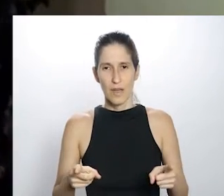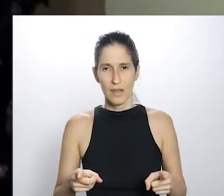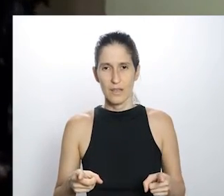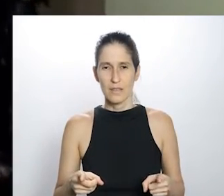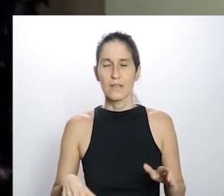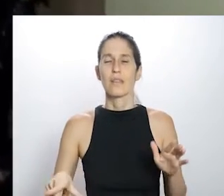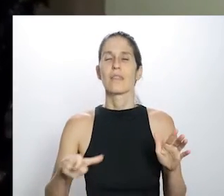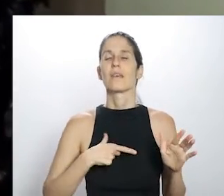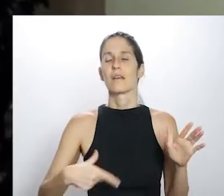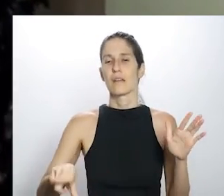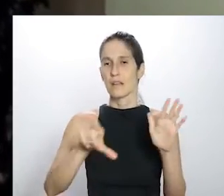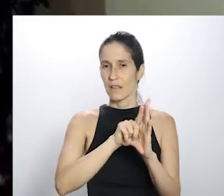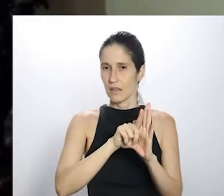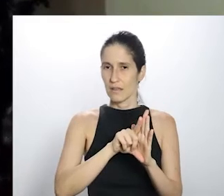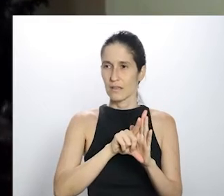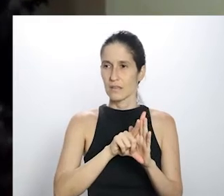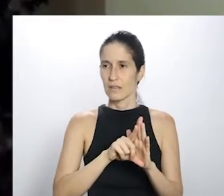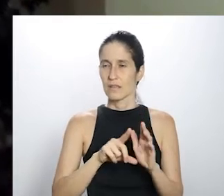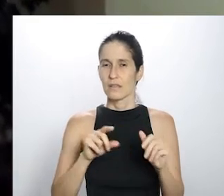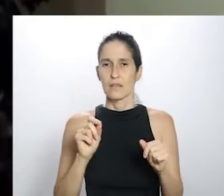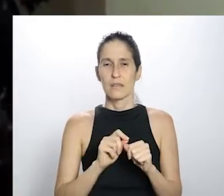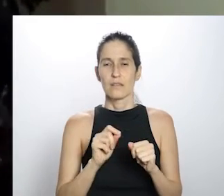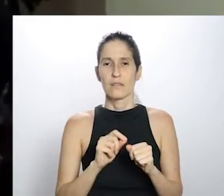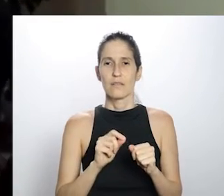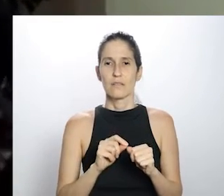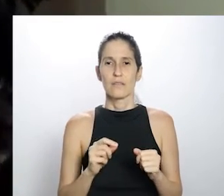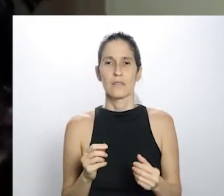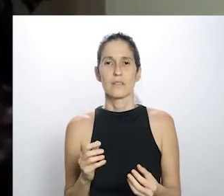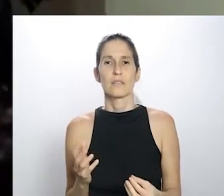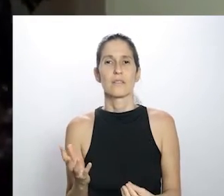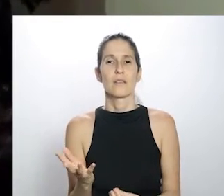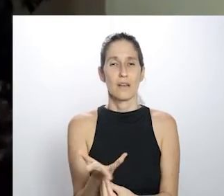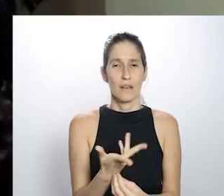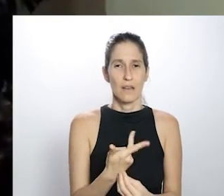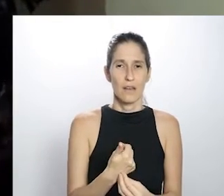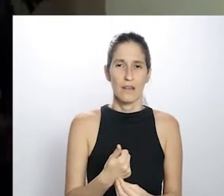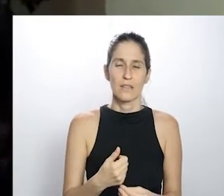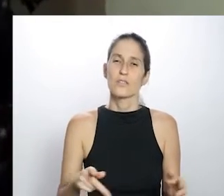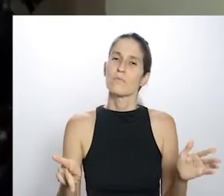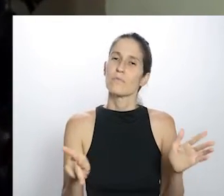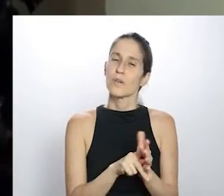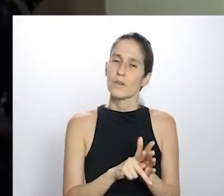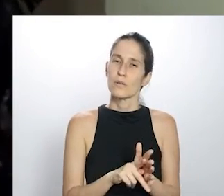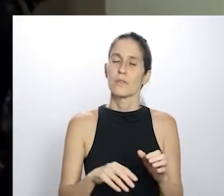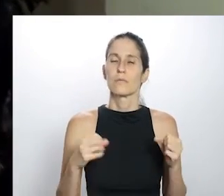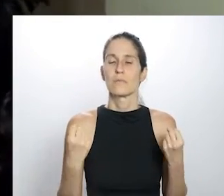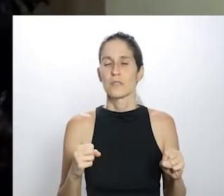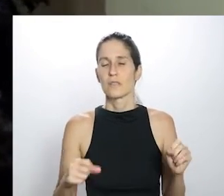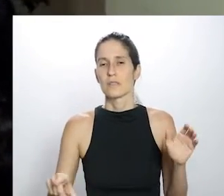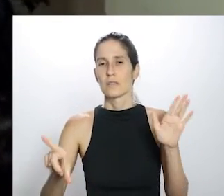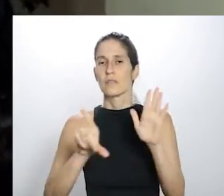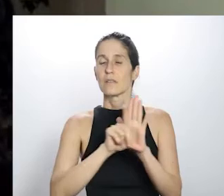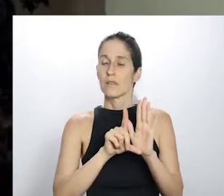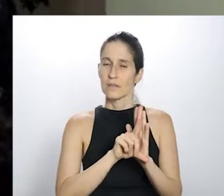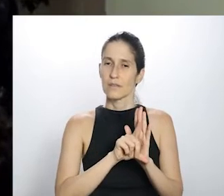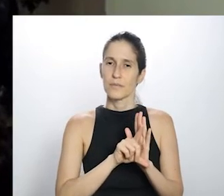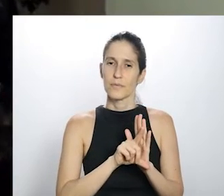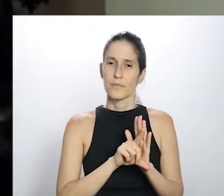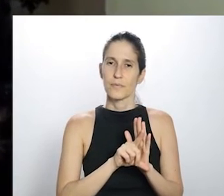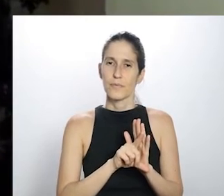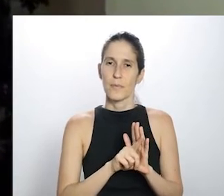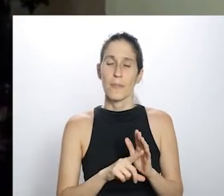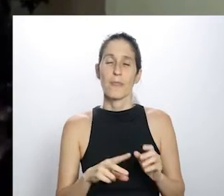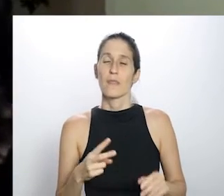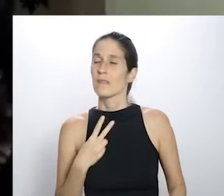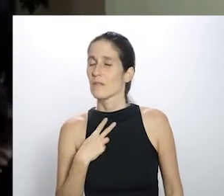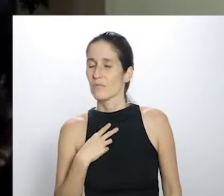festa, mas existem leis e o nosso fazer artístico está muito faltado por elas. então, não vamos fechar